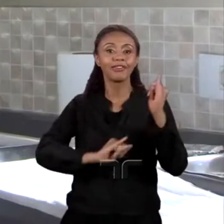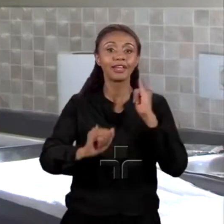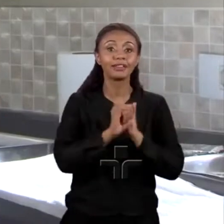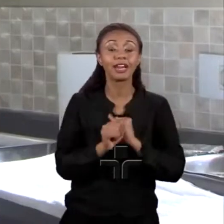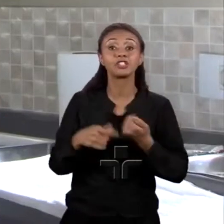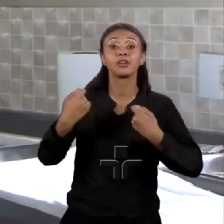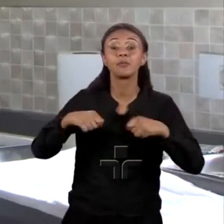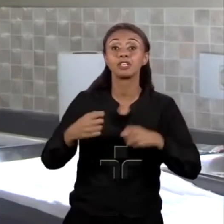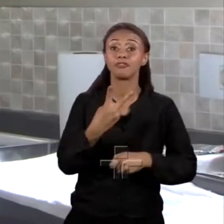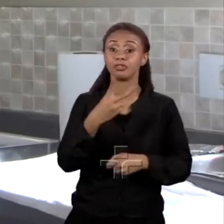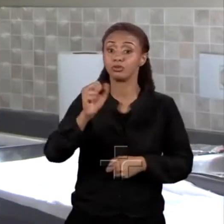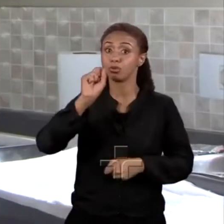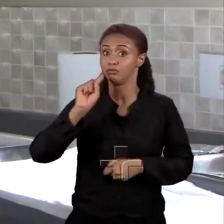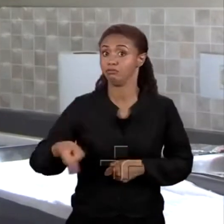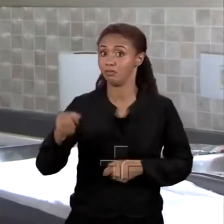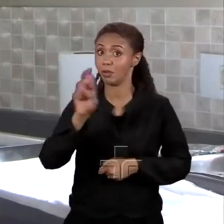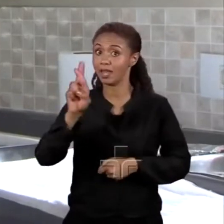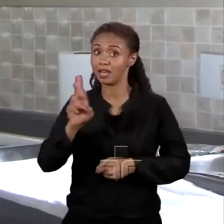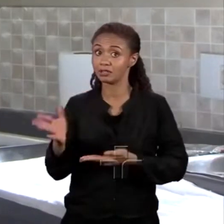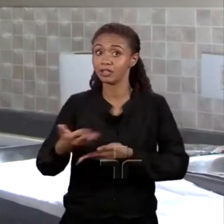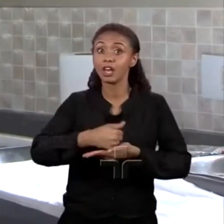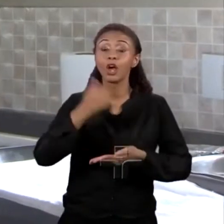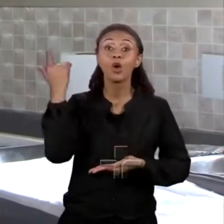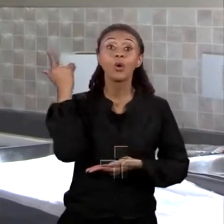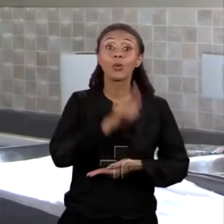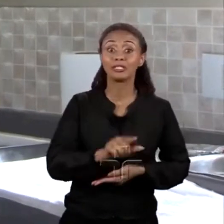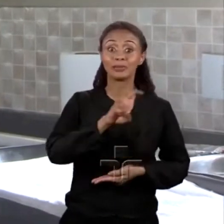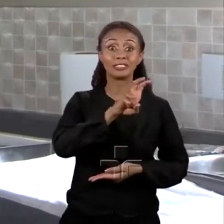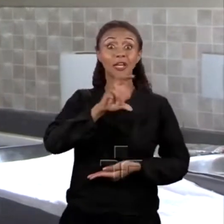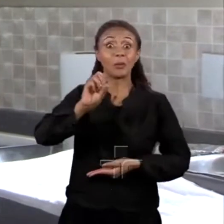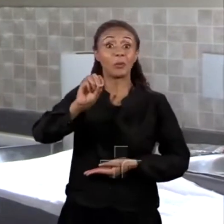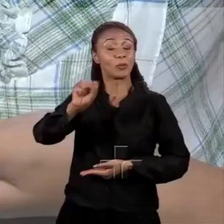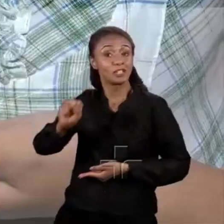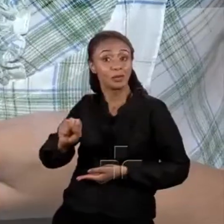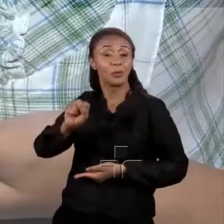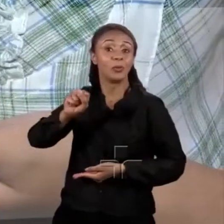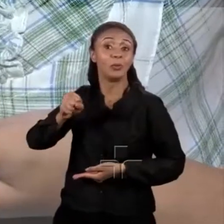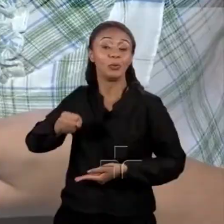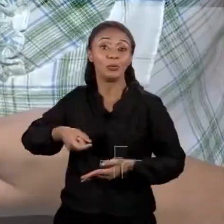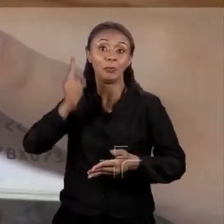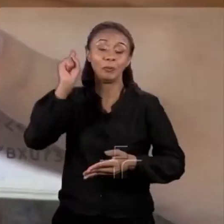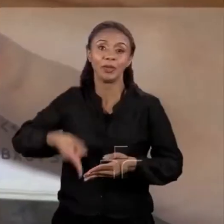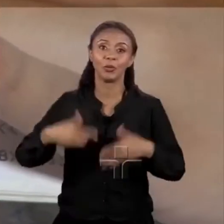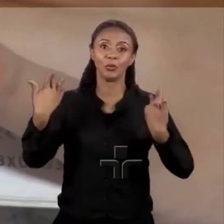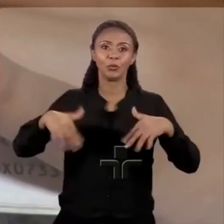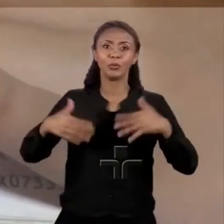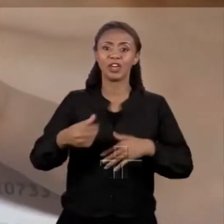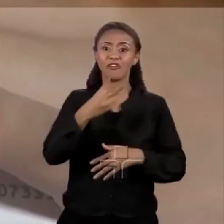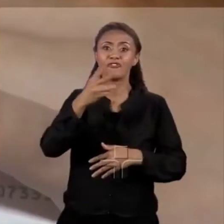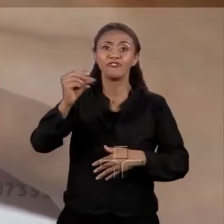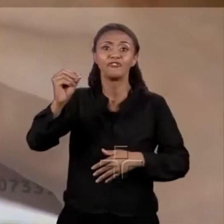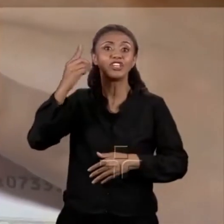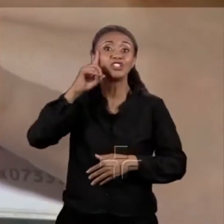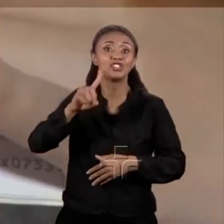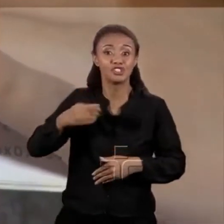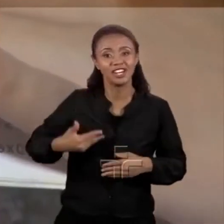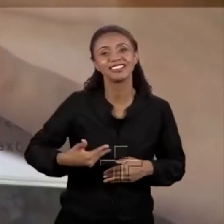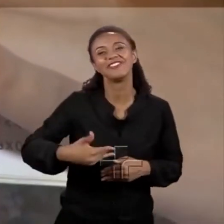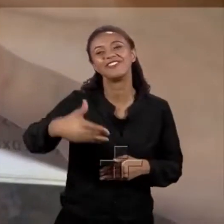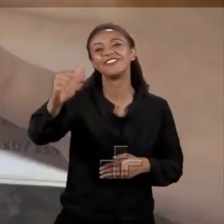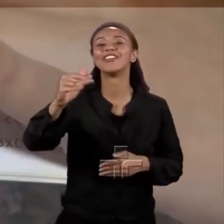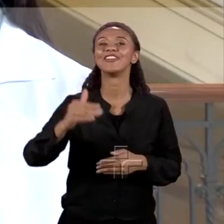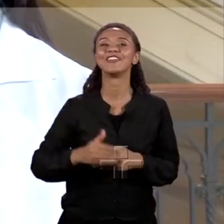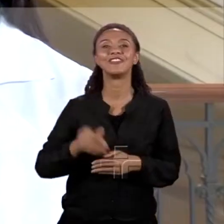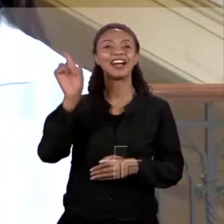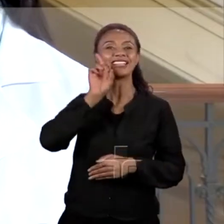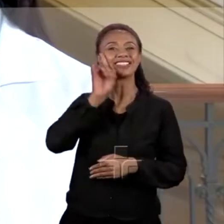28 mil reais, mas já arrecadou mais de 58 mil. Em menos de 20 dias, um vaca para os Estados Unidos.